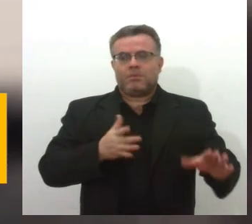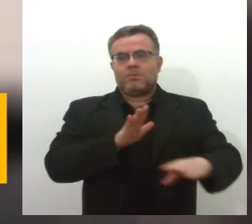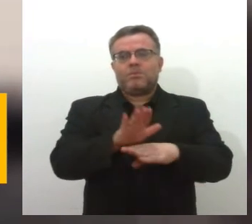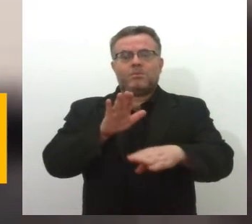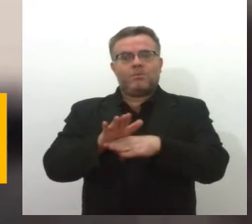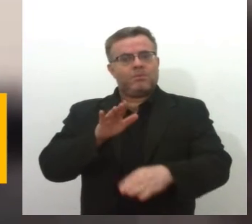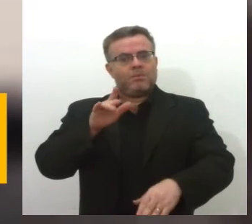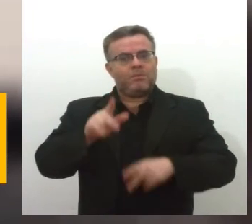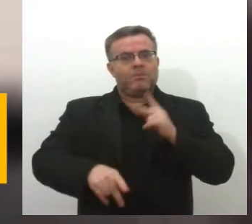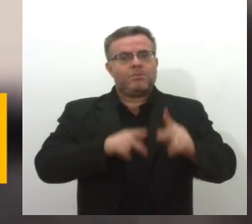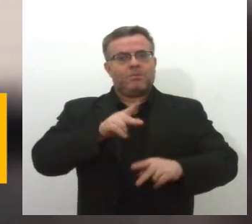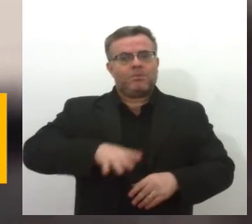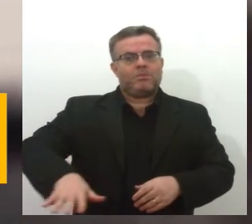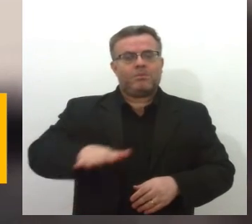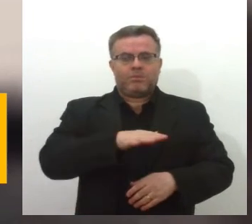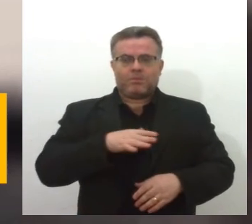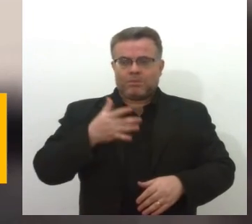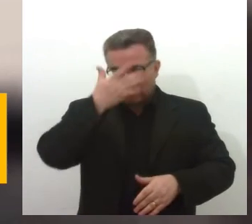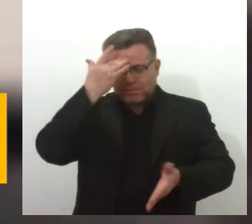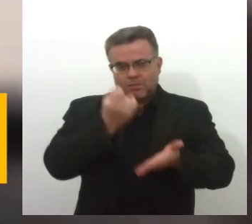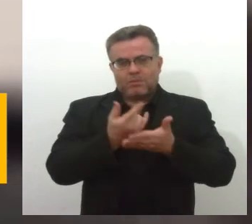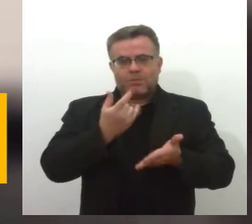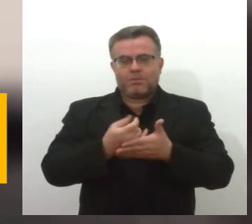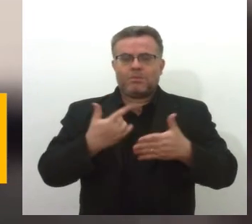todo o consumidor aqui do Estado.